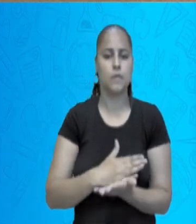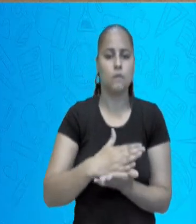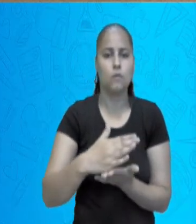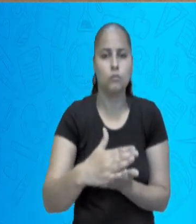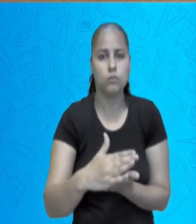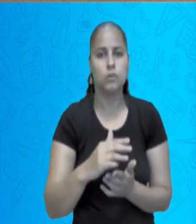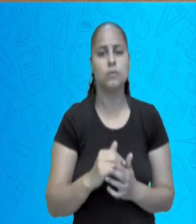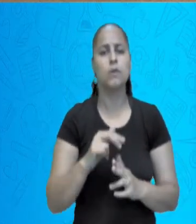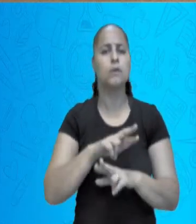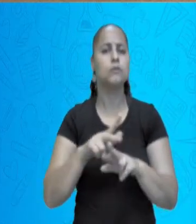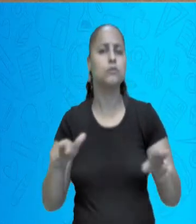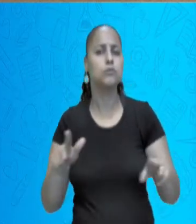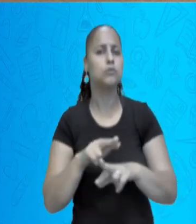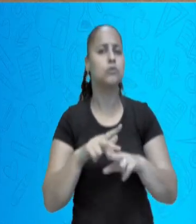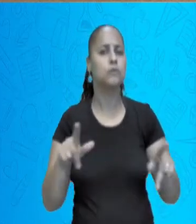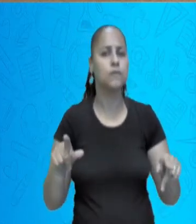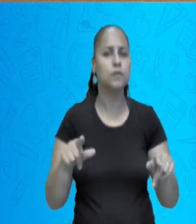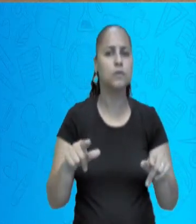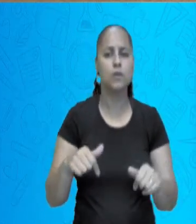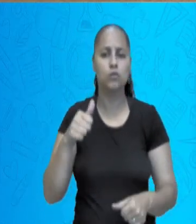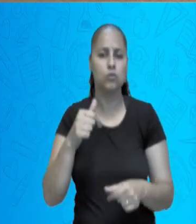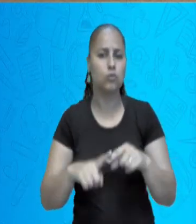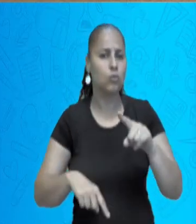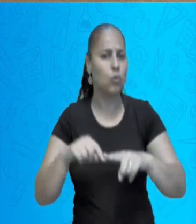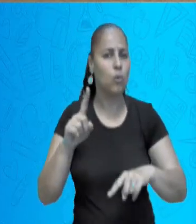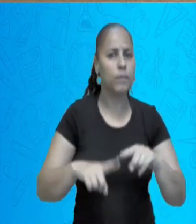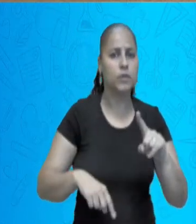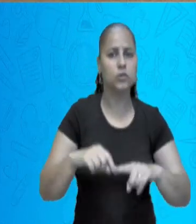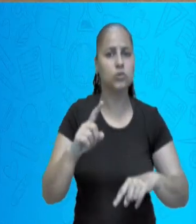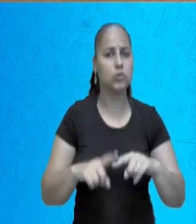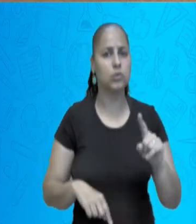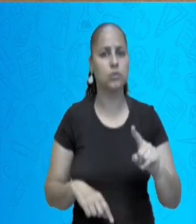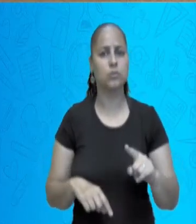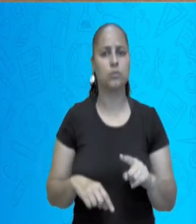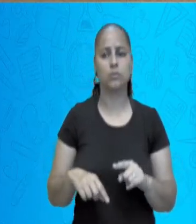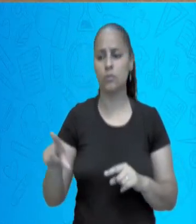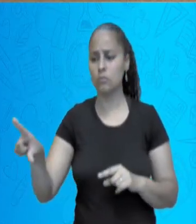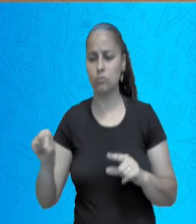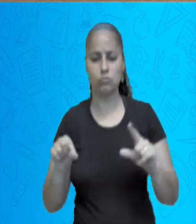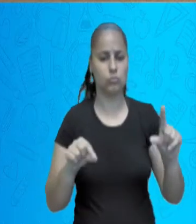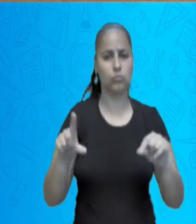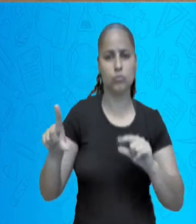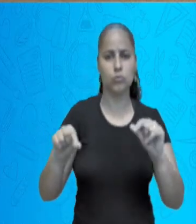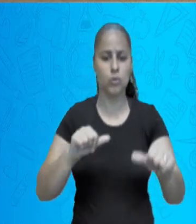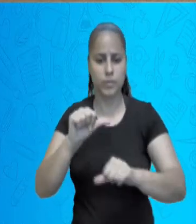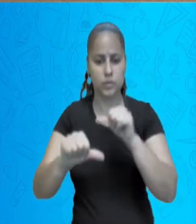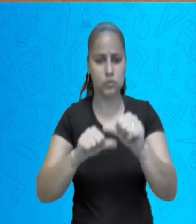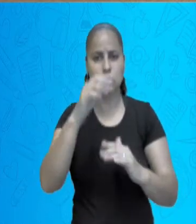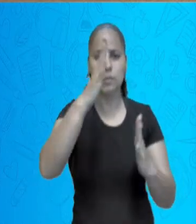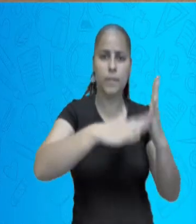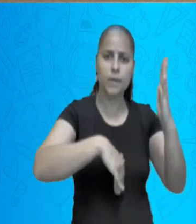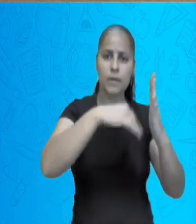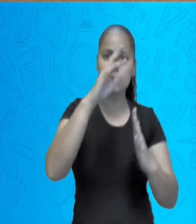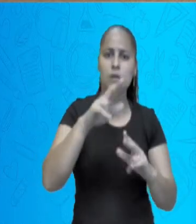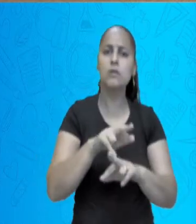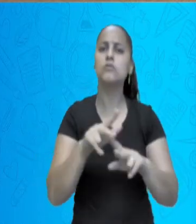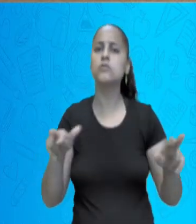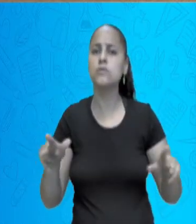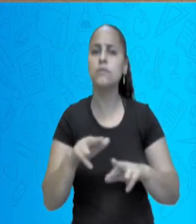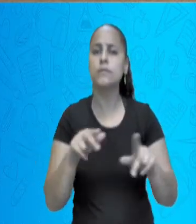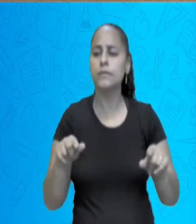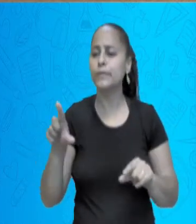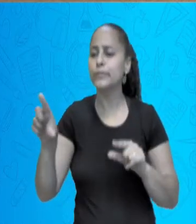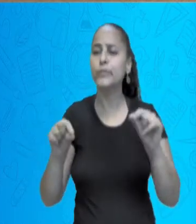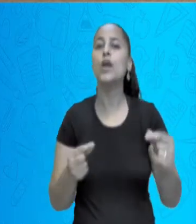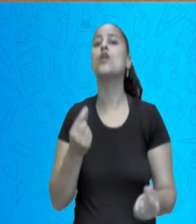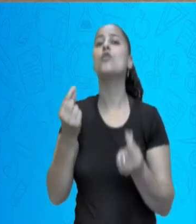diferença em qualquer objeto, para ele se transformar em arte, a diferença é a